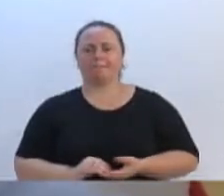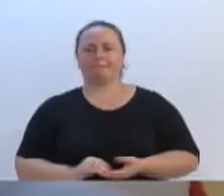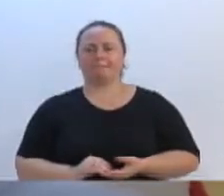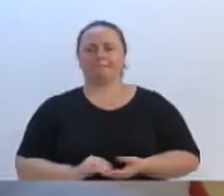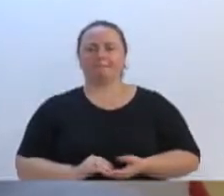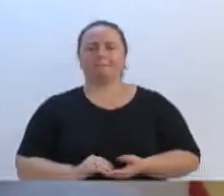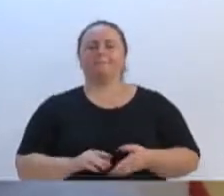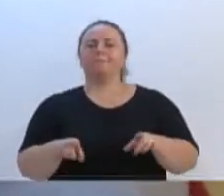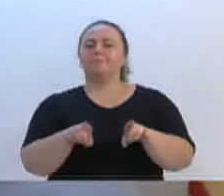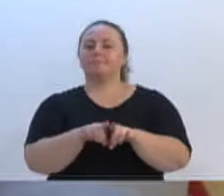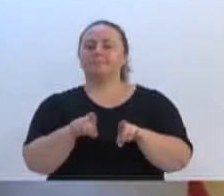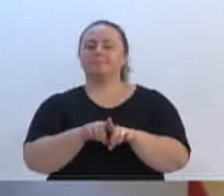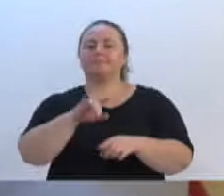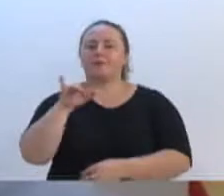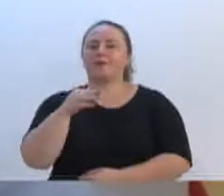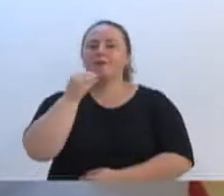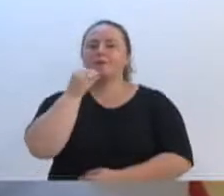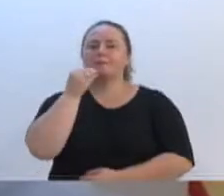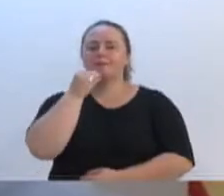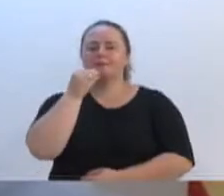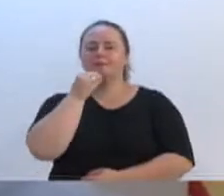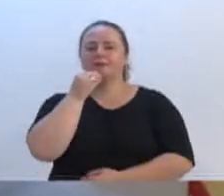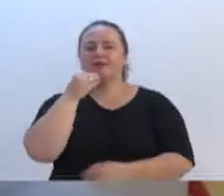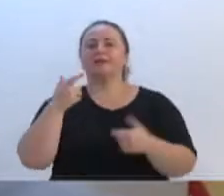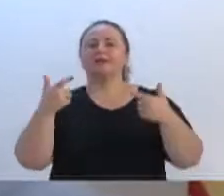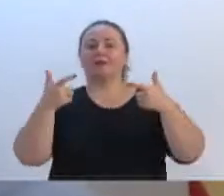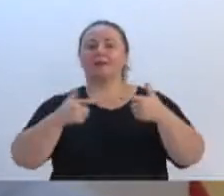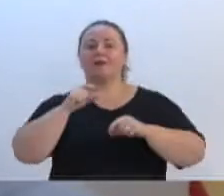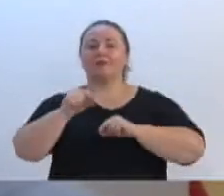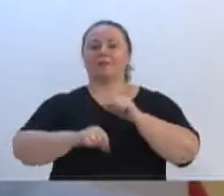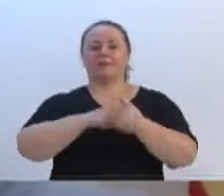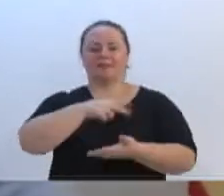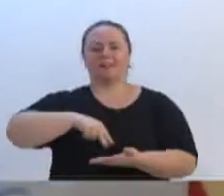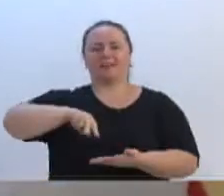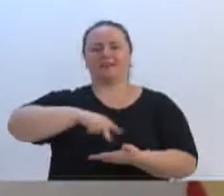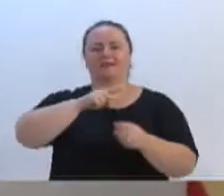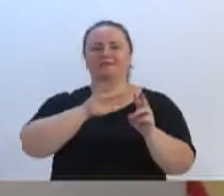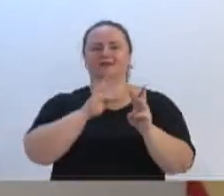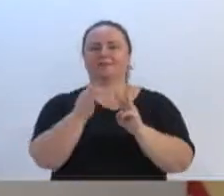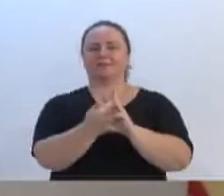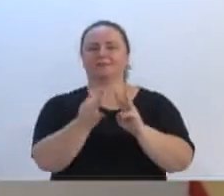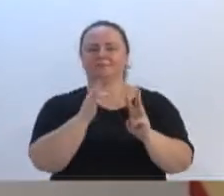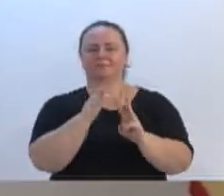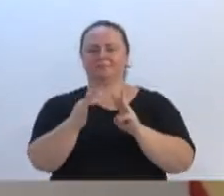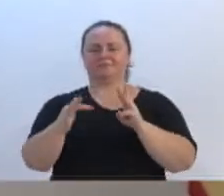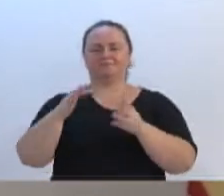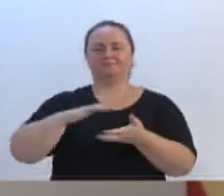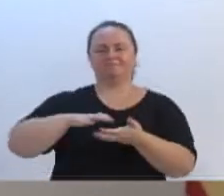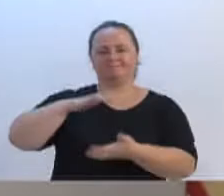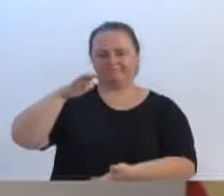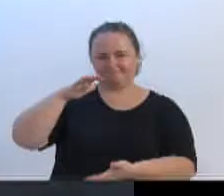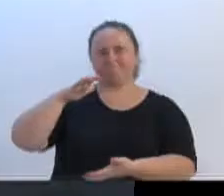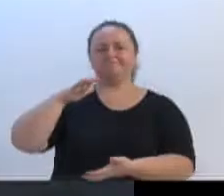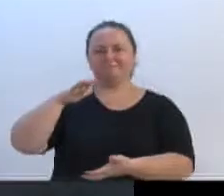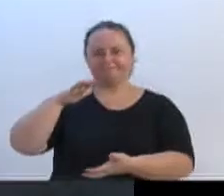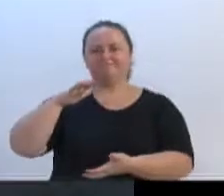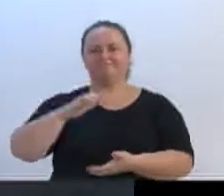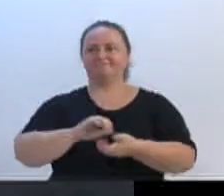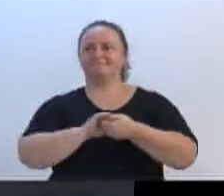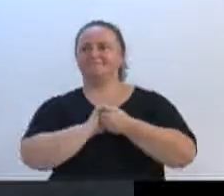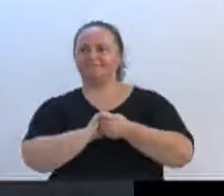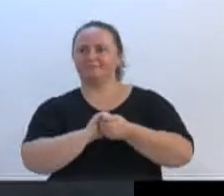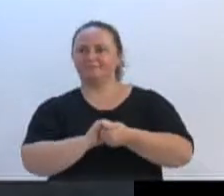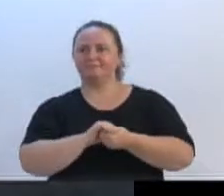de acompanhar a dança sênior no ginásio de esporte da Pro Família. Quero dar os parabéns ao prefeito Mário Debran e à nossa